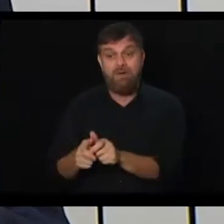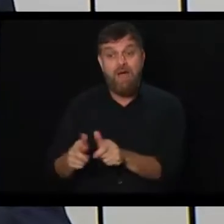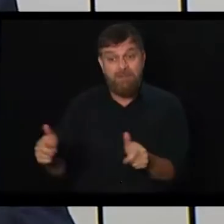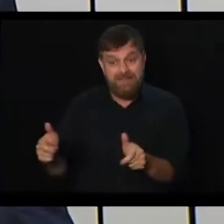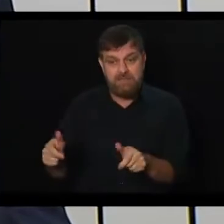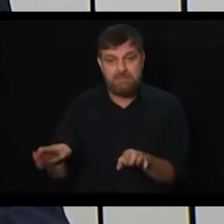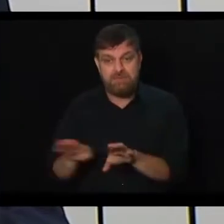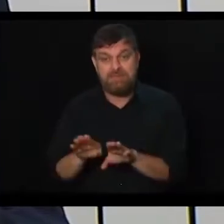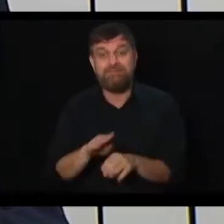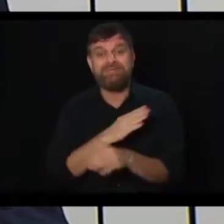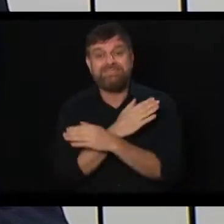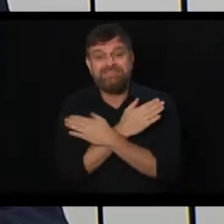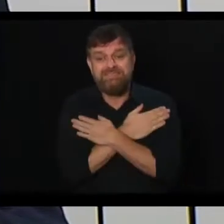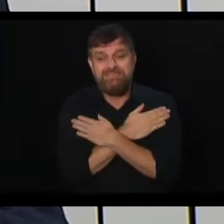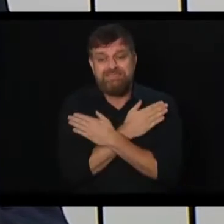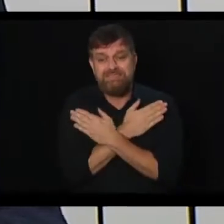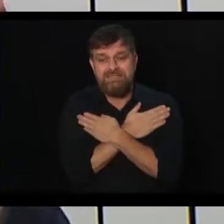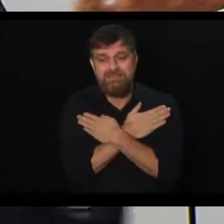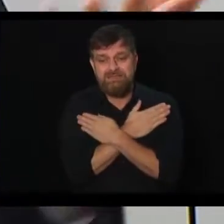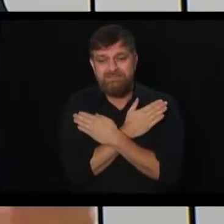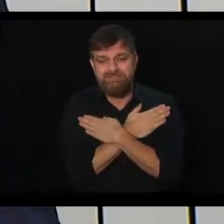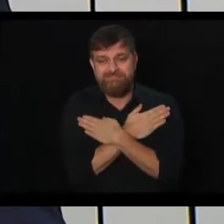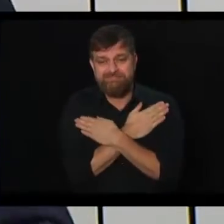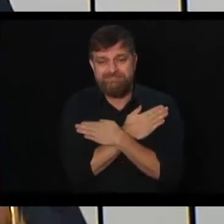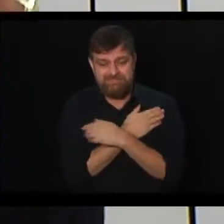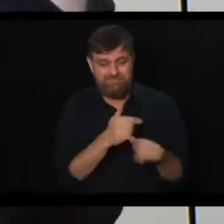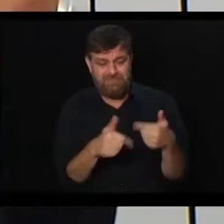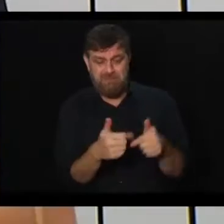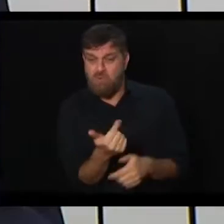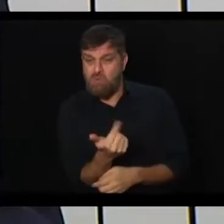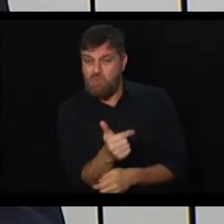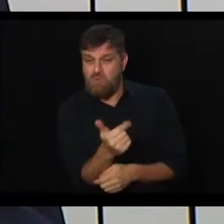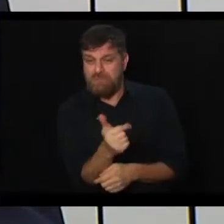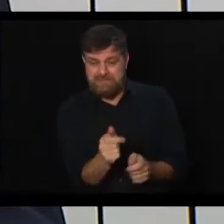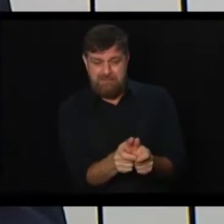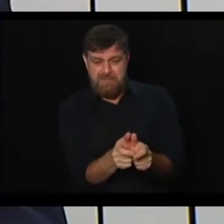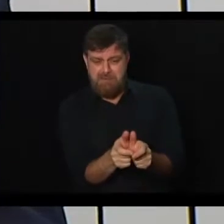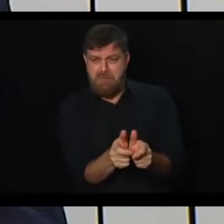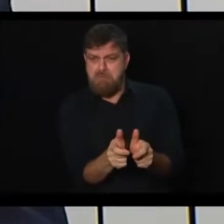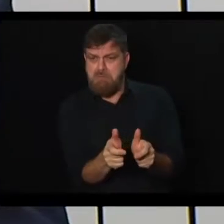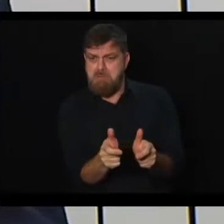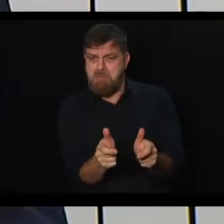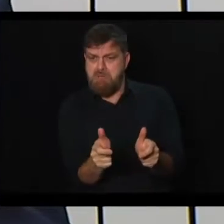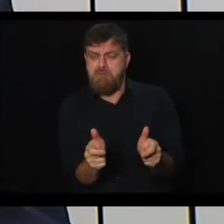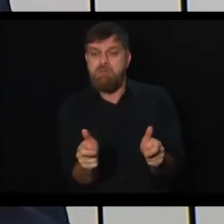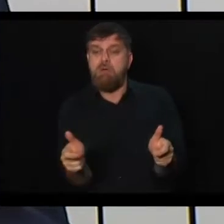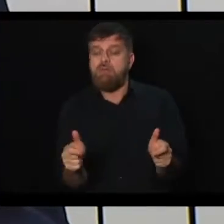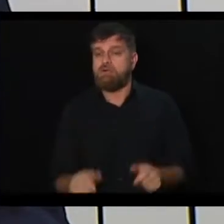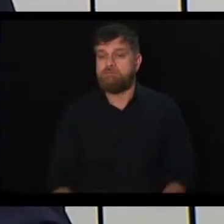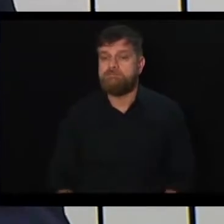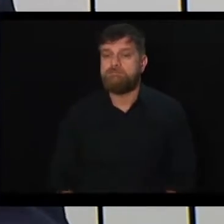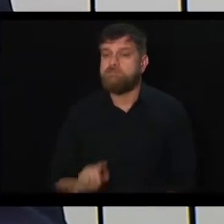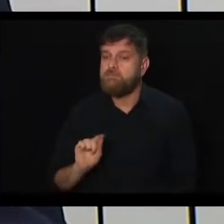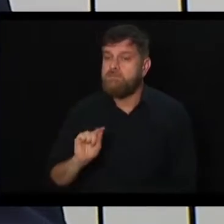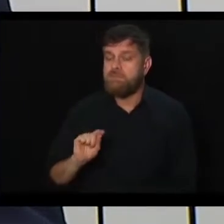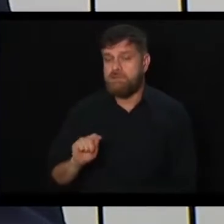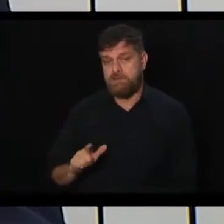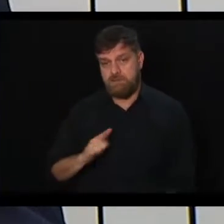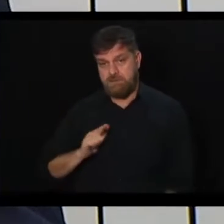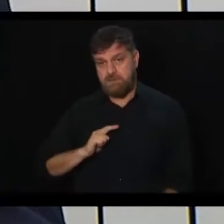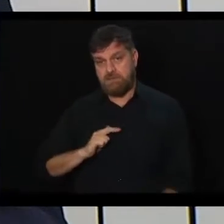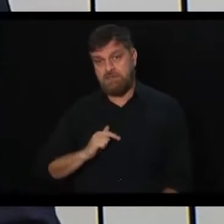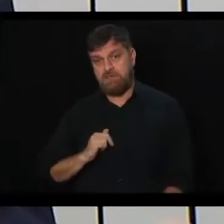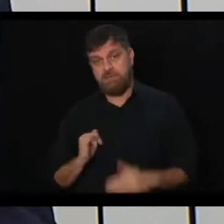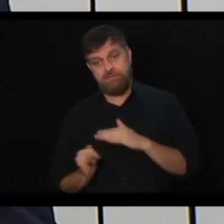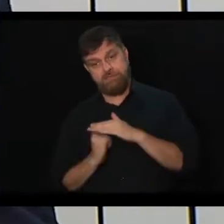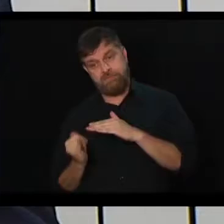o desemprego cavalar nos últimos anos. Claro que, por que existe a formalidade?